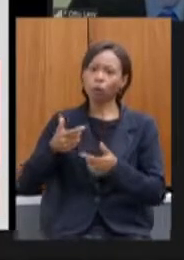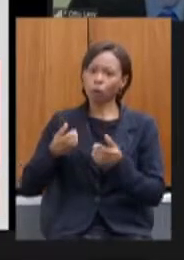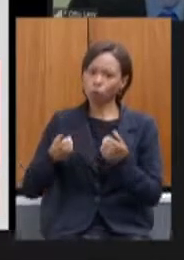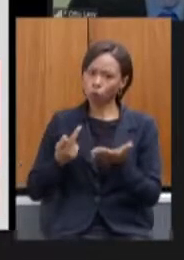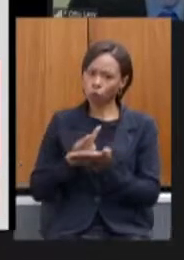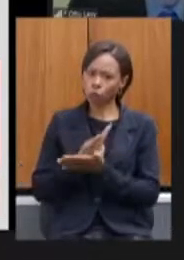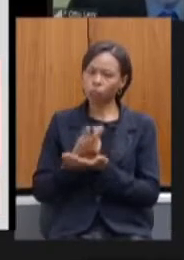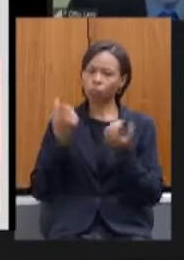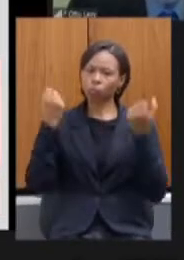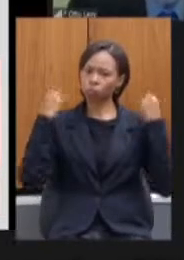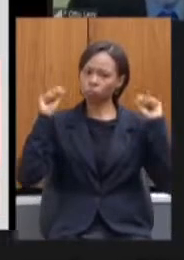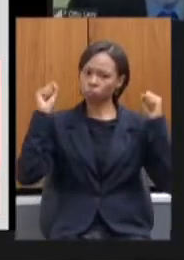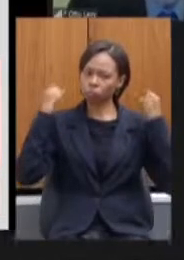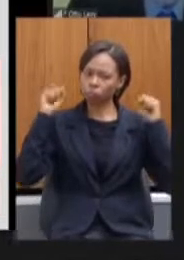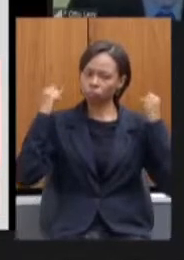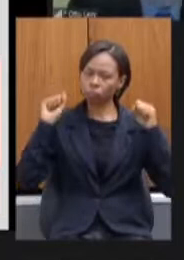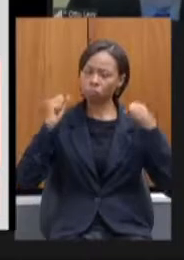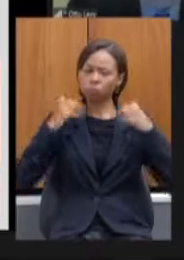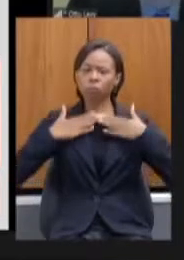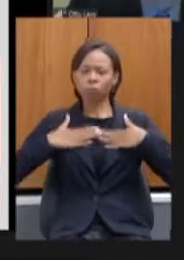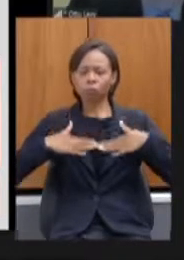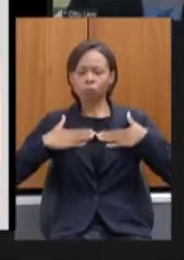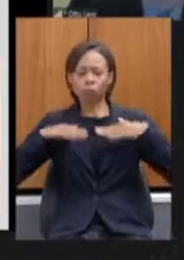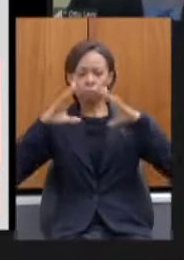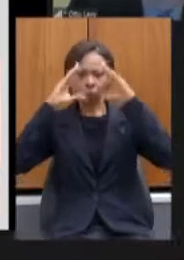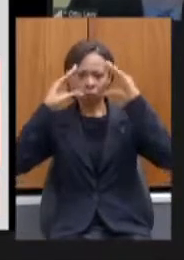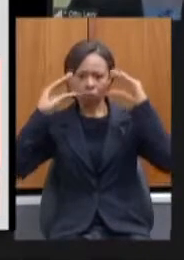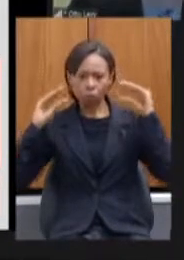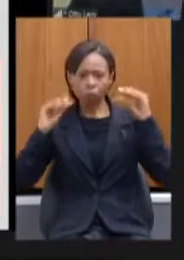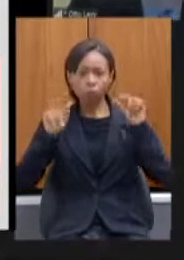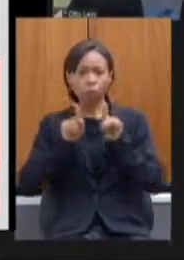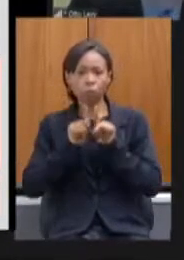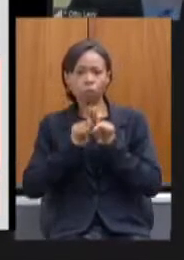postagem de conteúdos feed no instagram